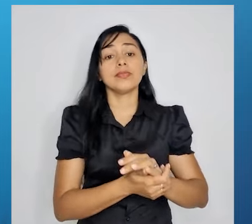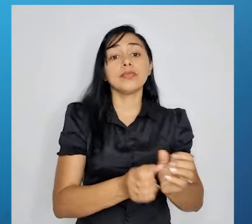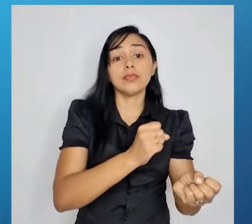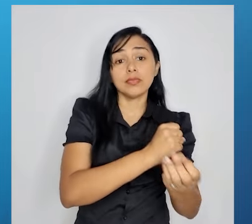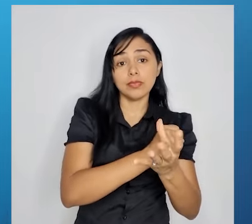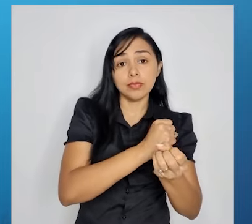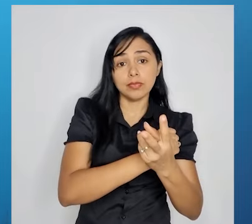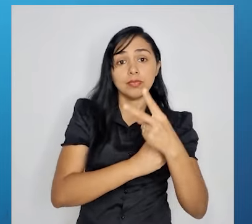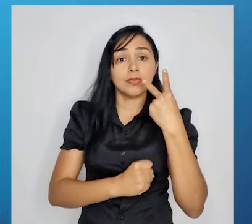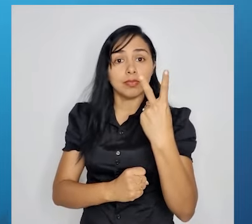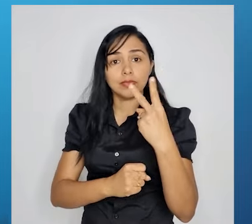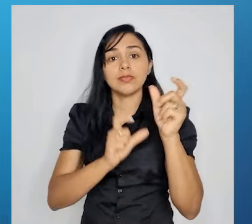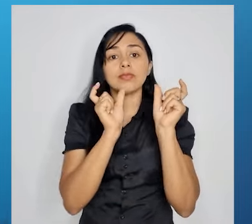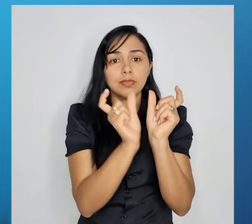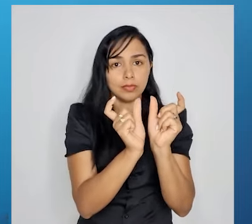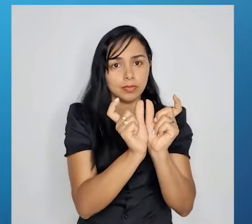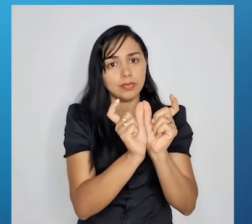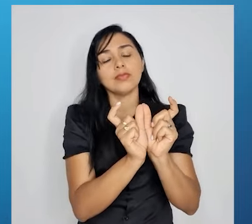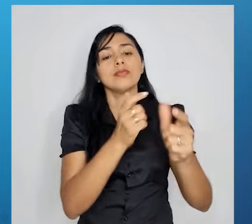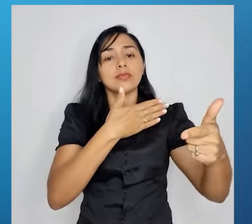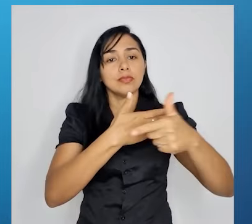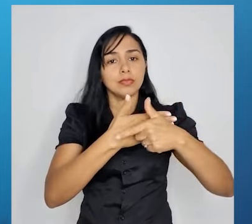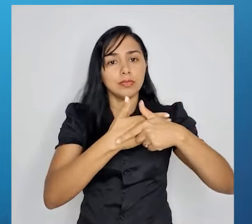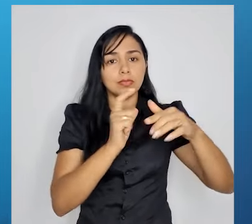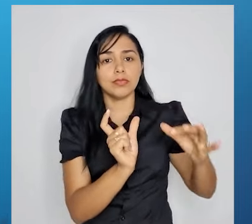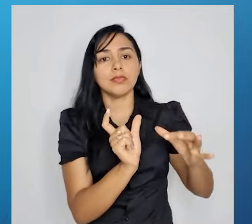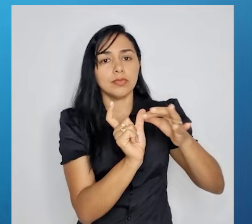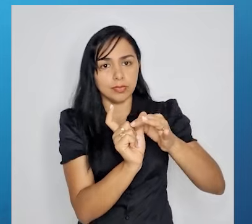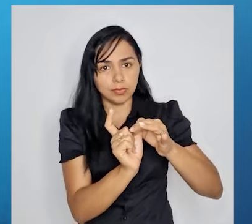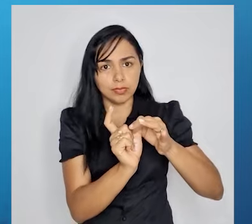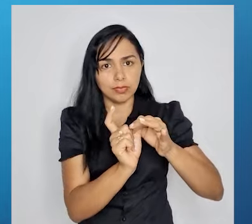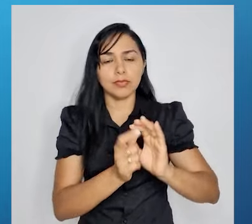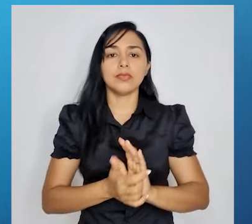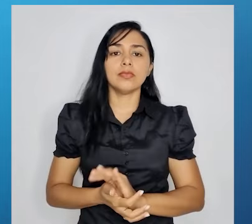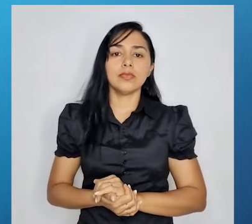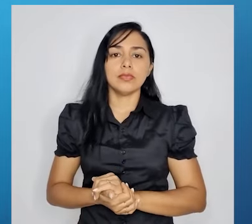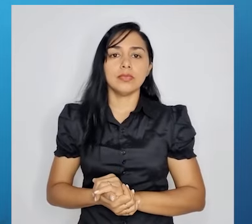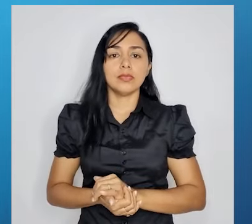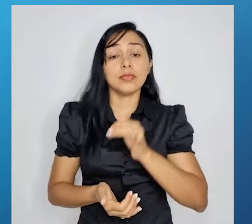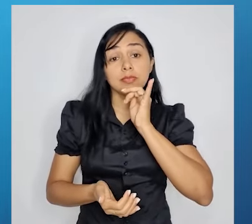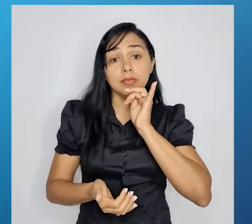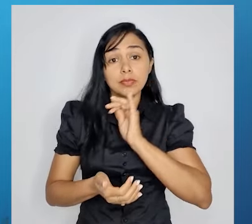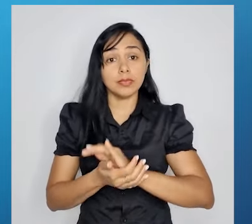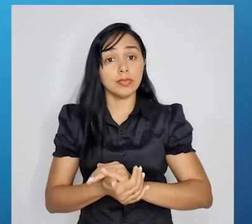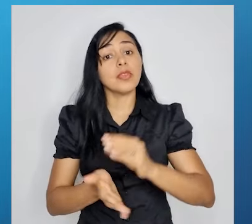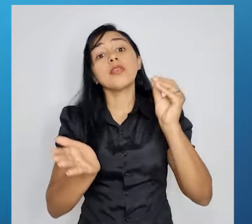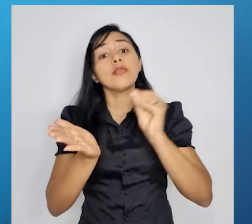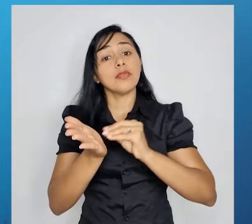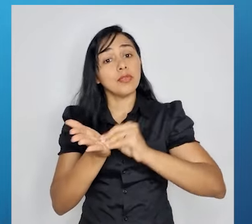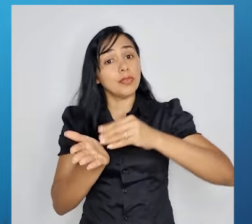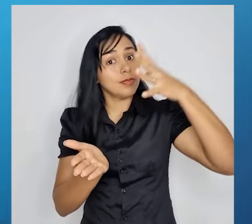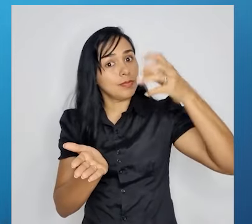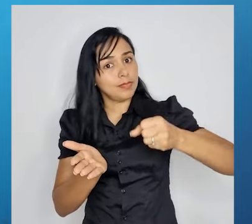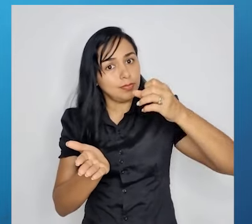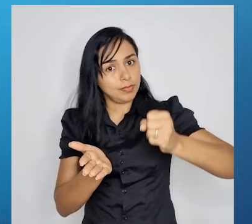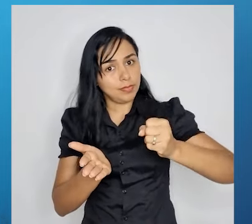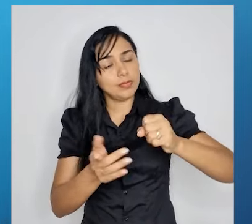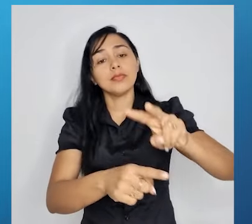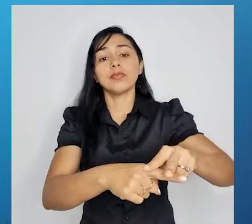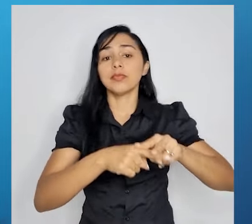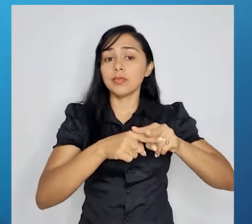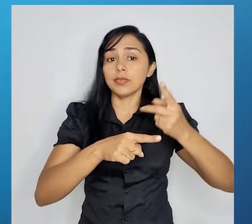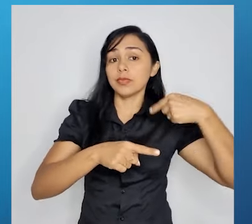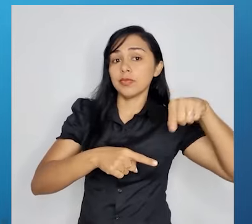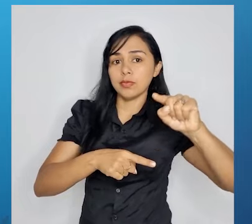exerce a mesma função da conjunção. Faltou leite, por isso vou à